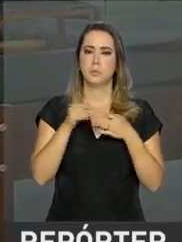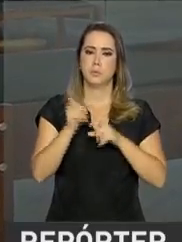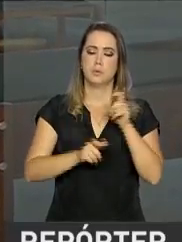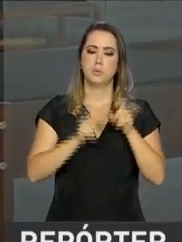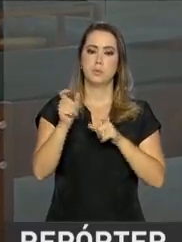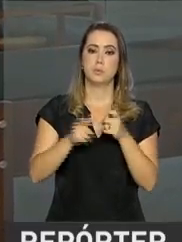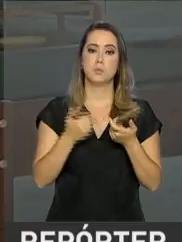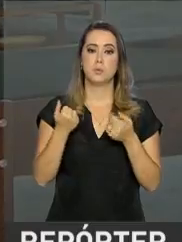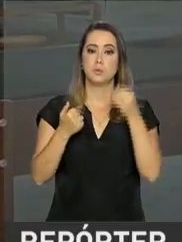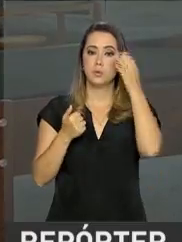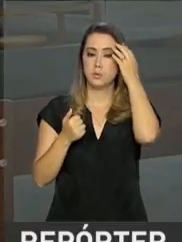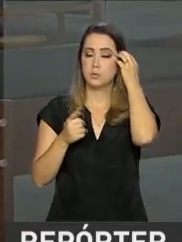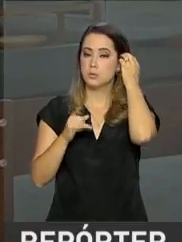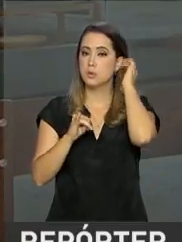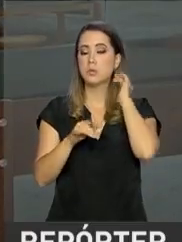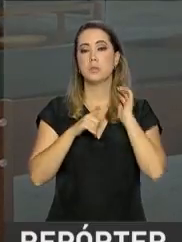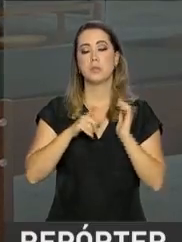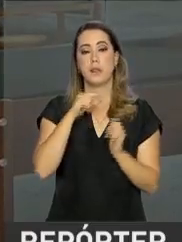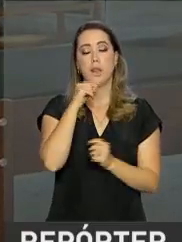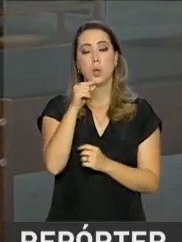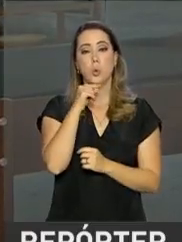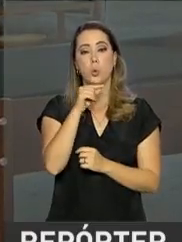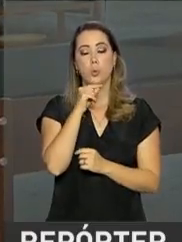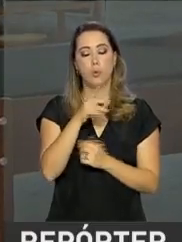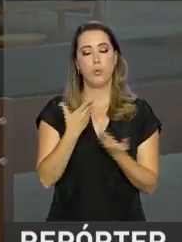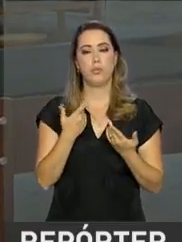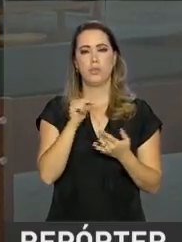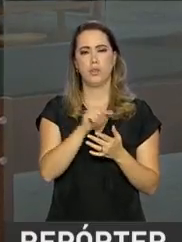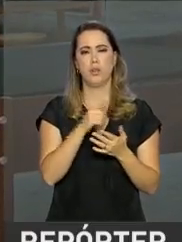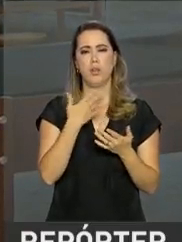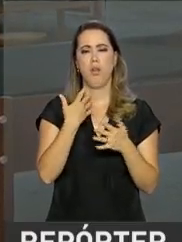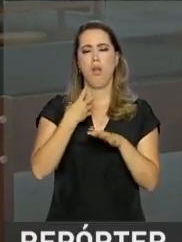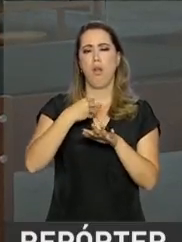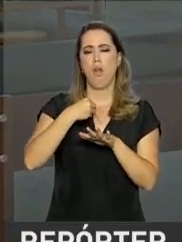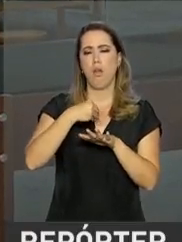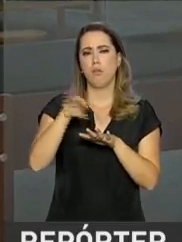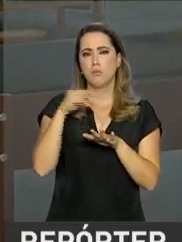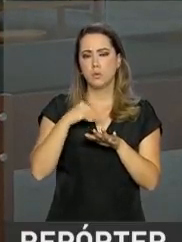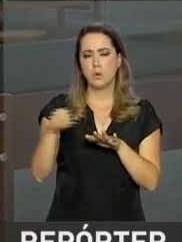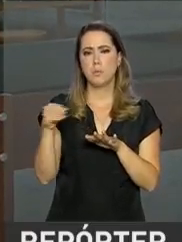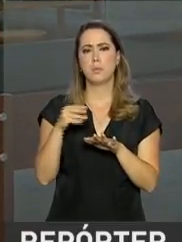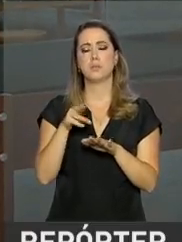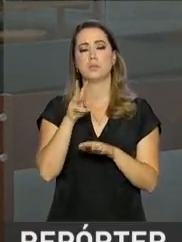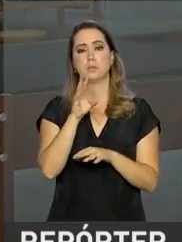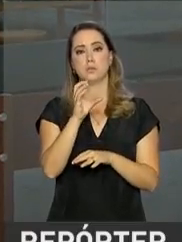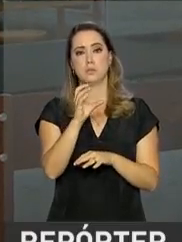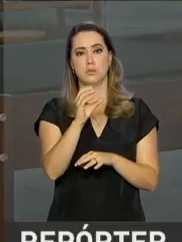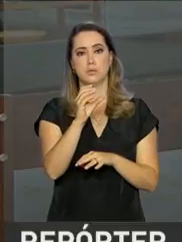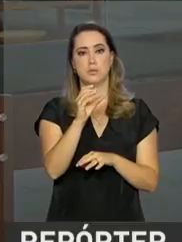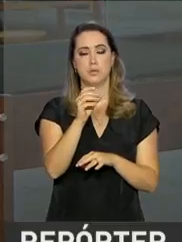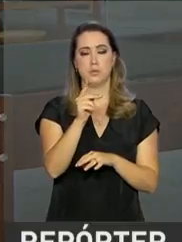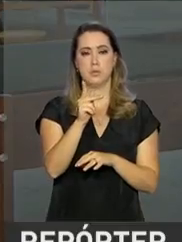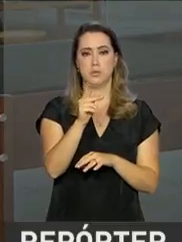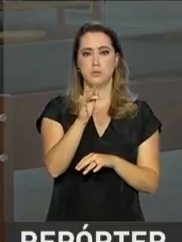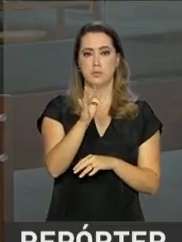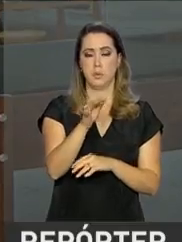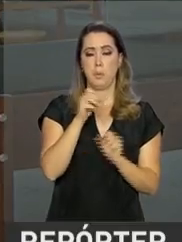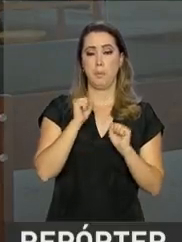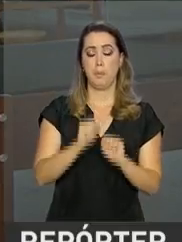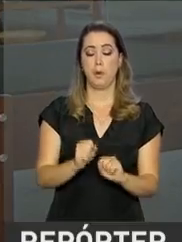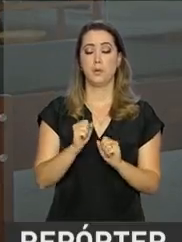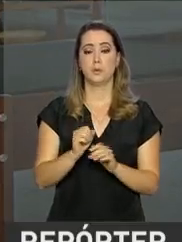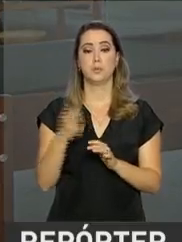contribuintes que se eles tenham alguma dúvida em relação à situação cadastral do CPF deles, eles podem